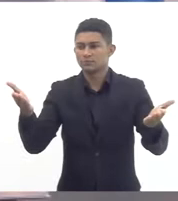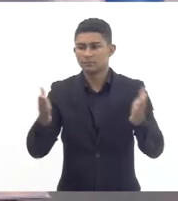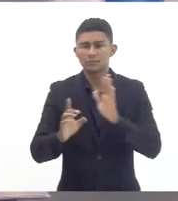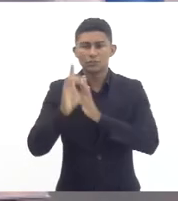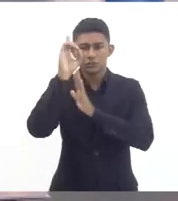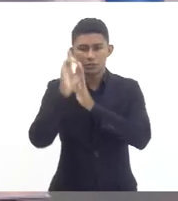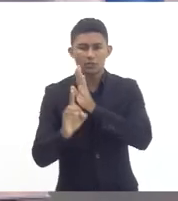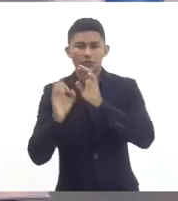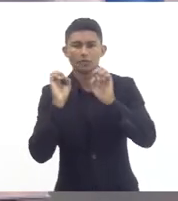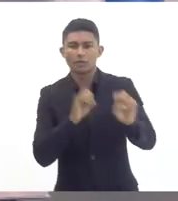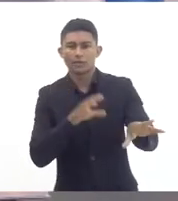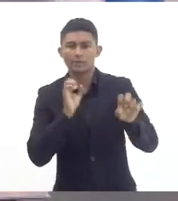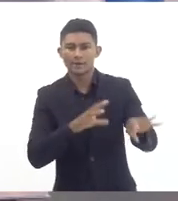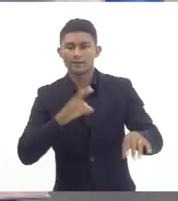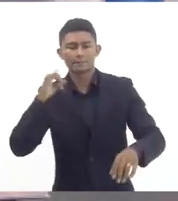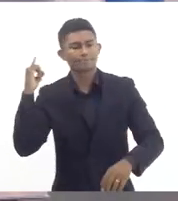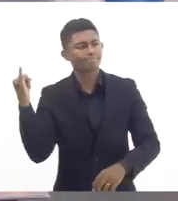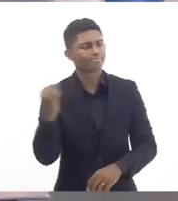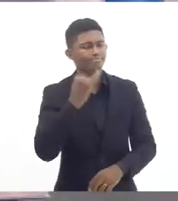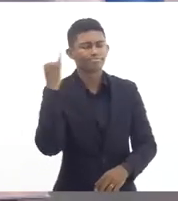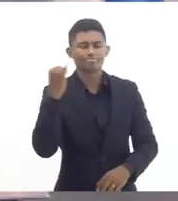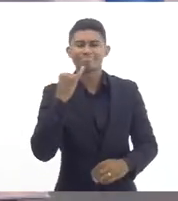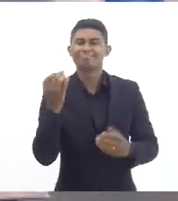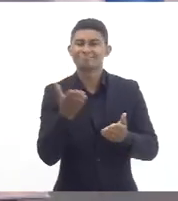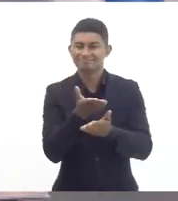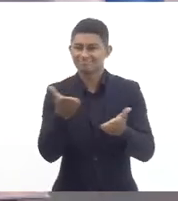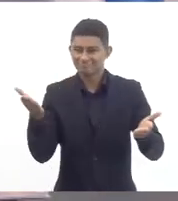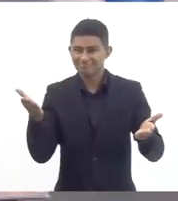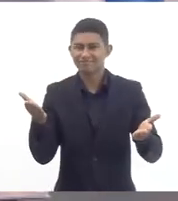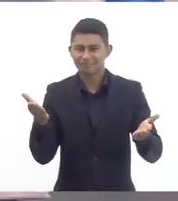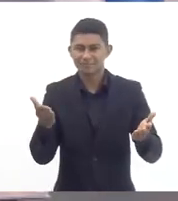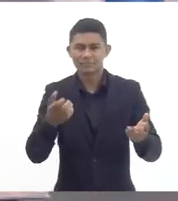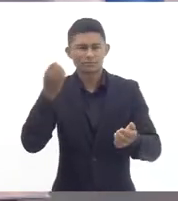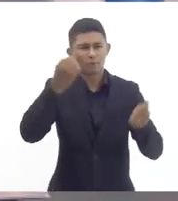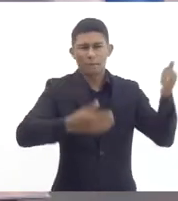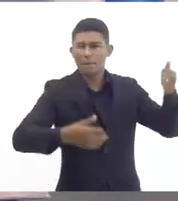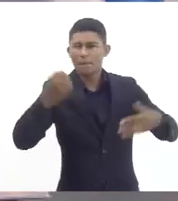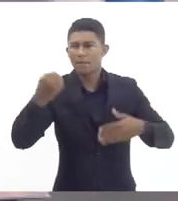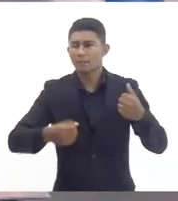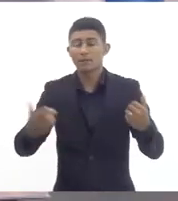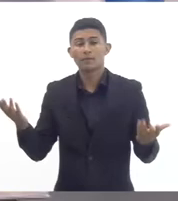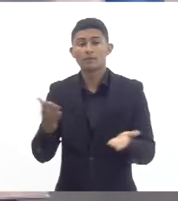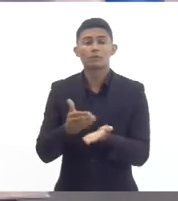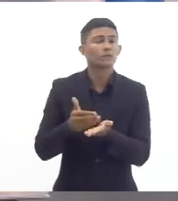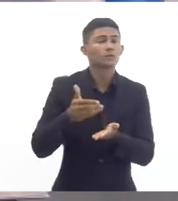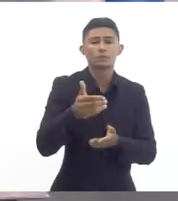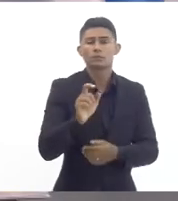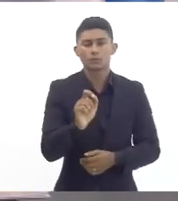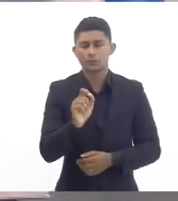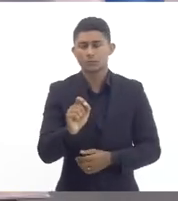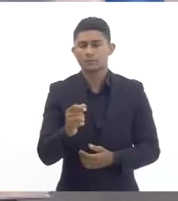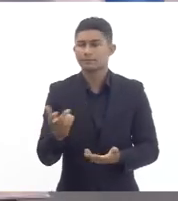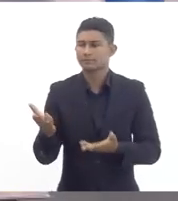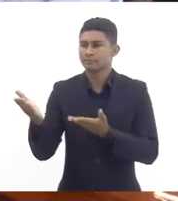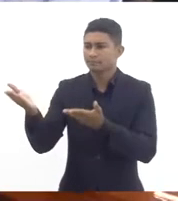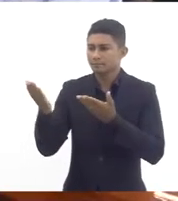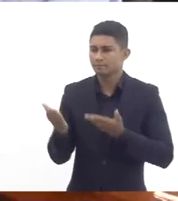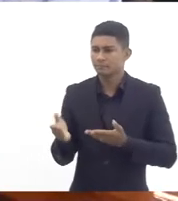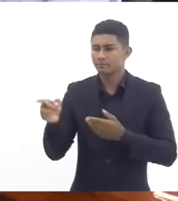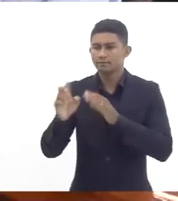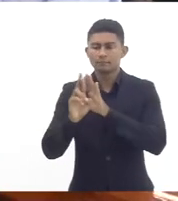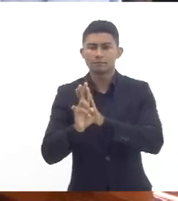educação para destravar esse processo de acesso aos concursos então eu quero começar passando a palavra para o